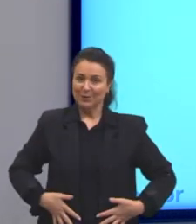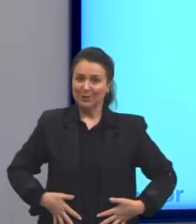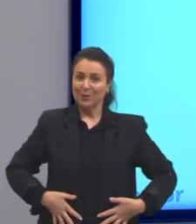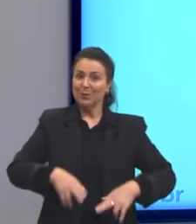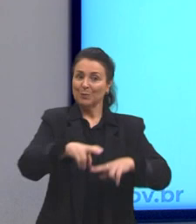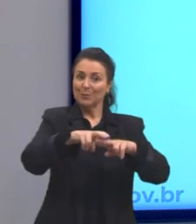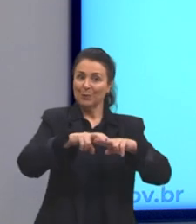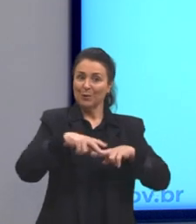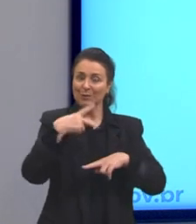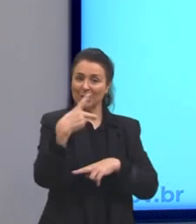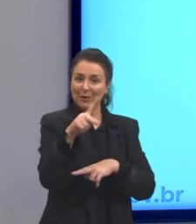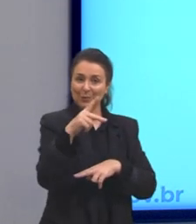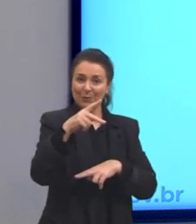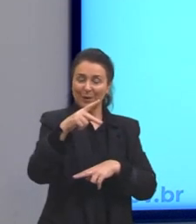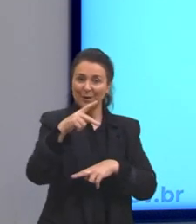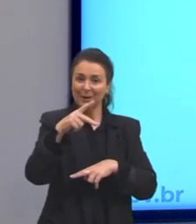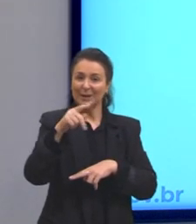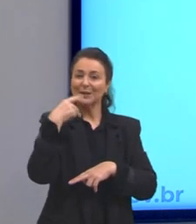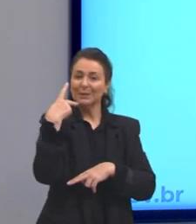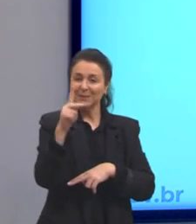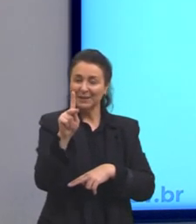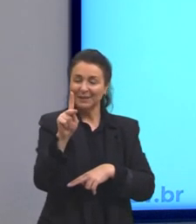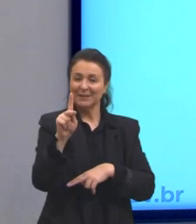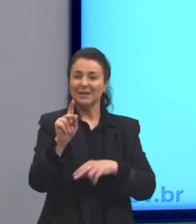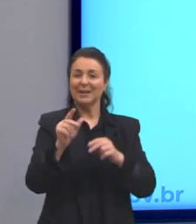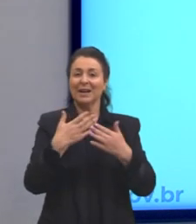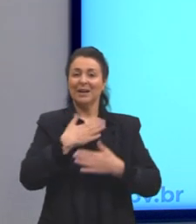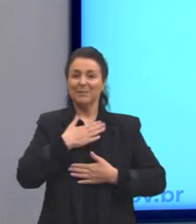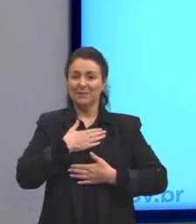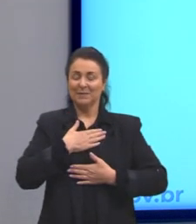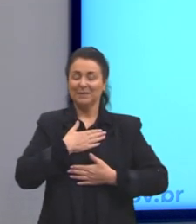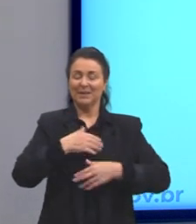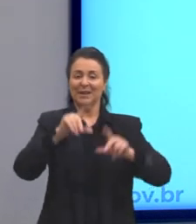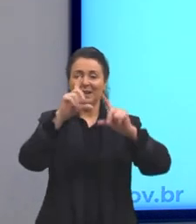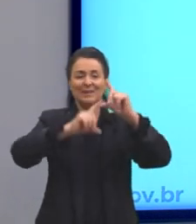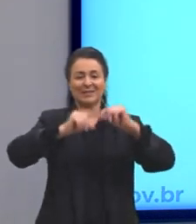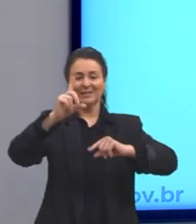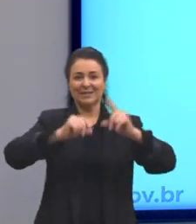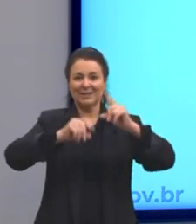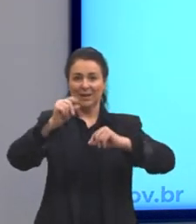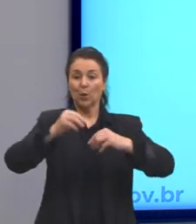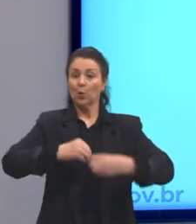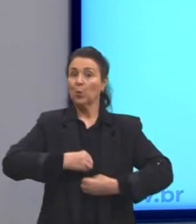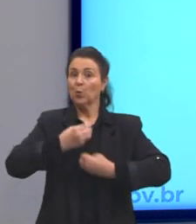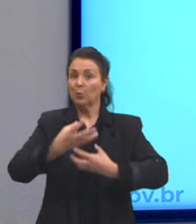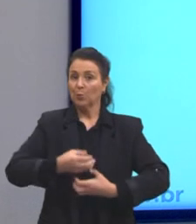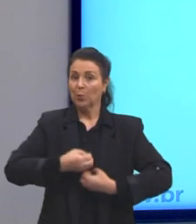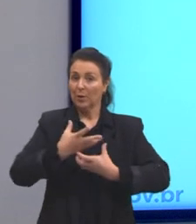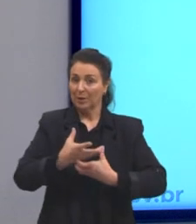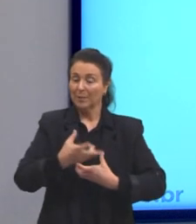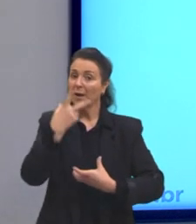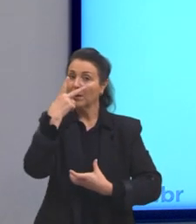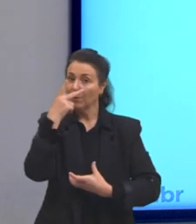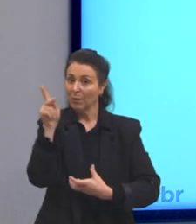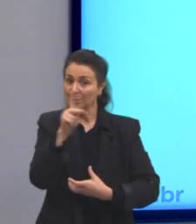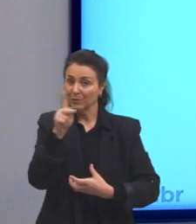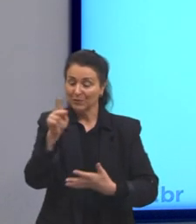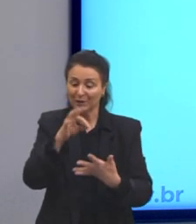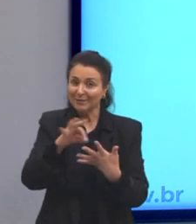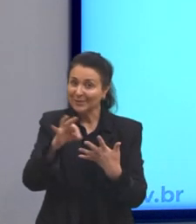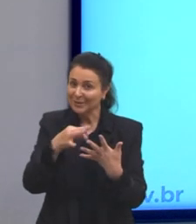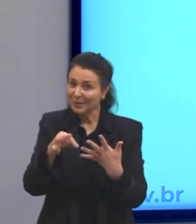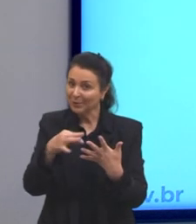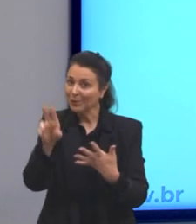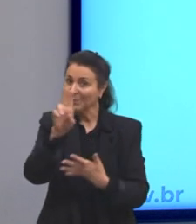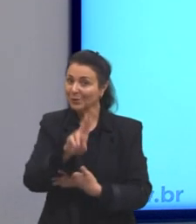Leia o poema abaixo. Graças a minha estrela. Então, aqui nós temos esse mesmo poema que eu destaquei. Esse mesmo trechinho que eu destaquei. Notem como a